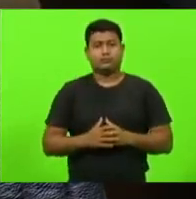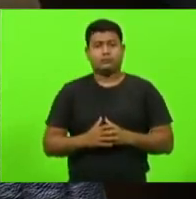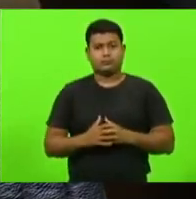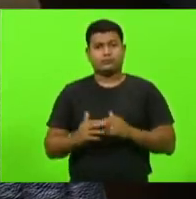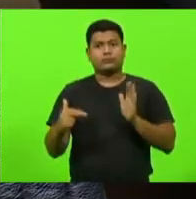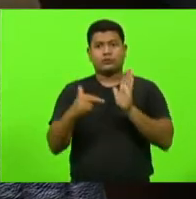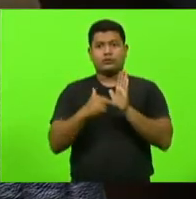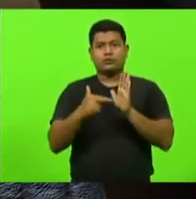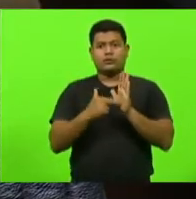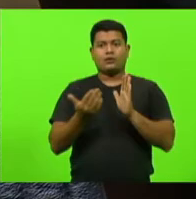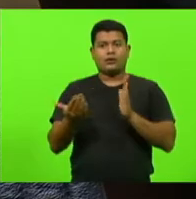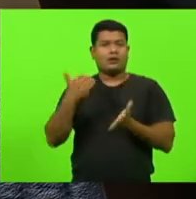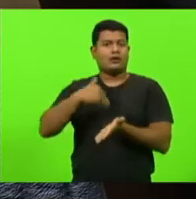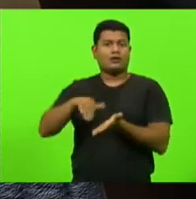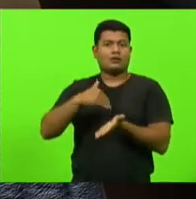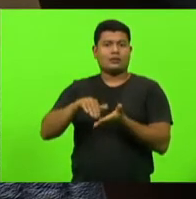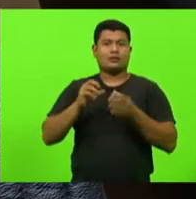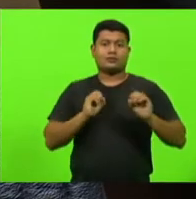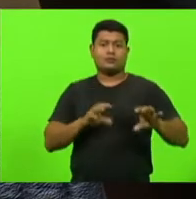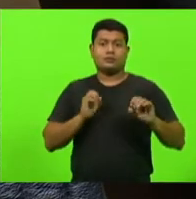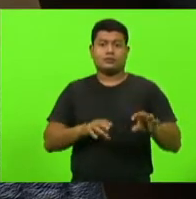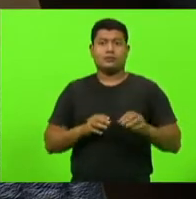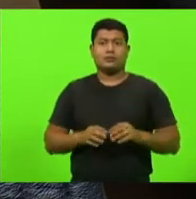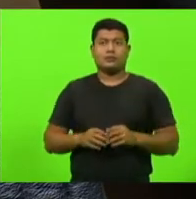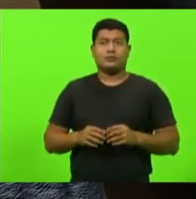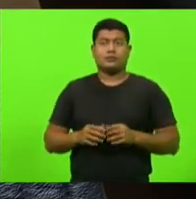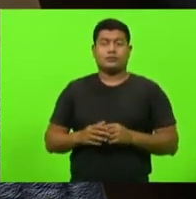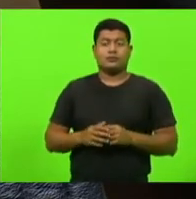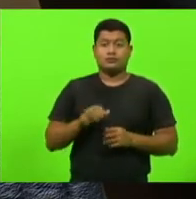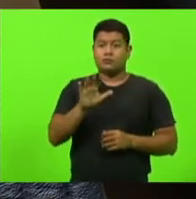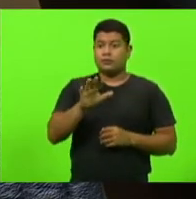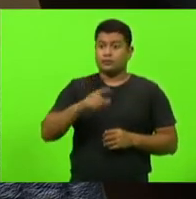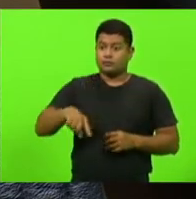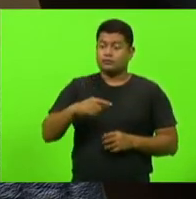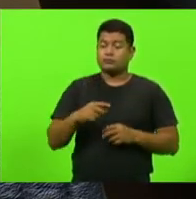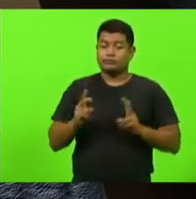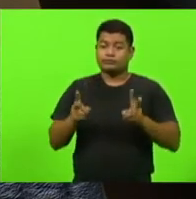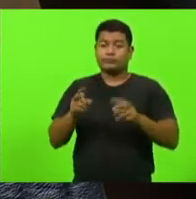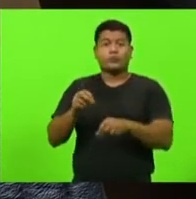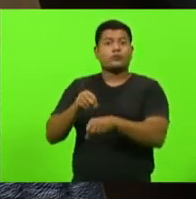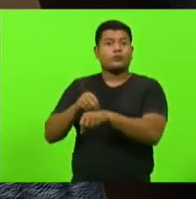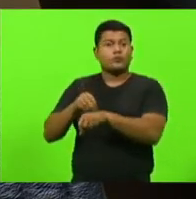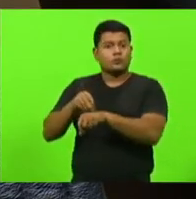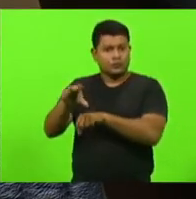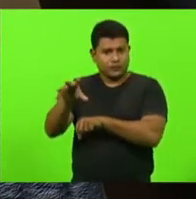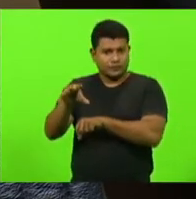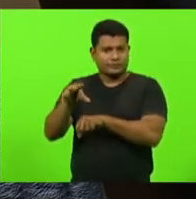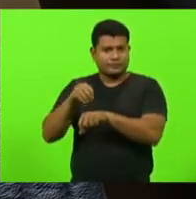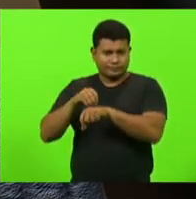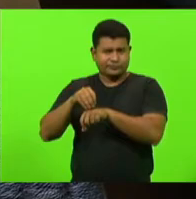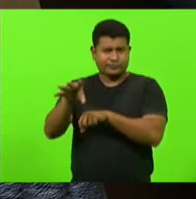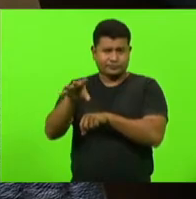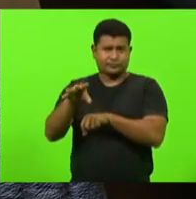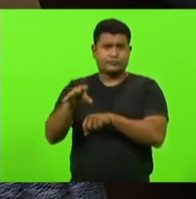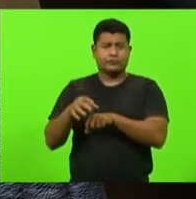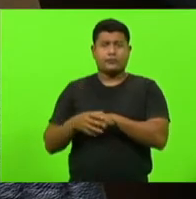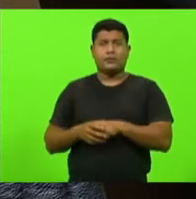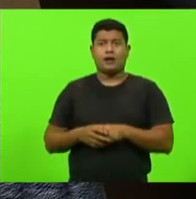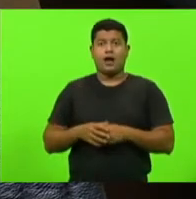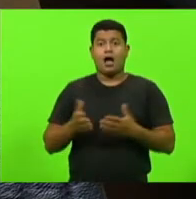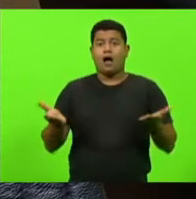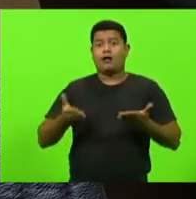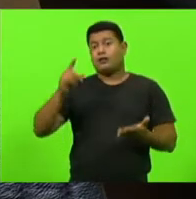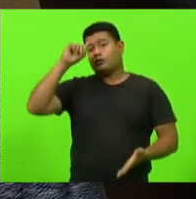Secretaria. Entretanto, continuamos recomendando o uso, recomendando, que passa a ser decisão dos